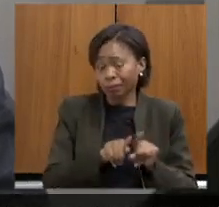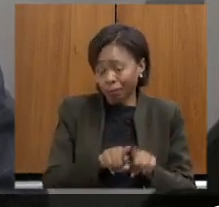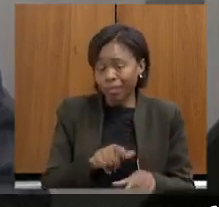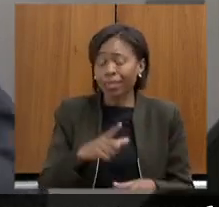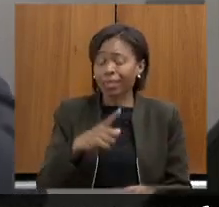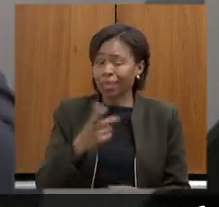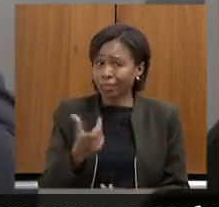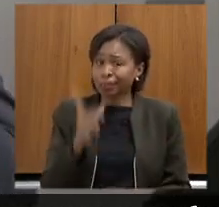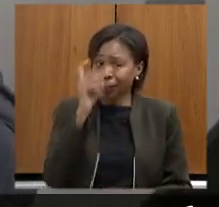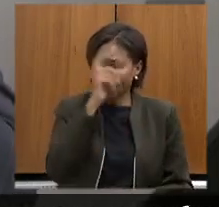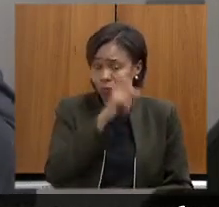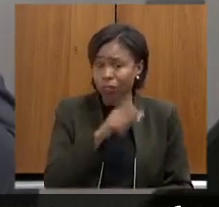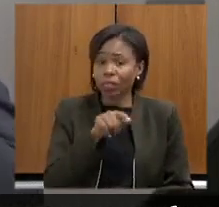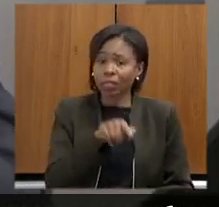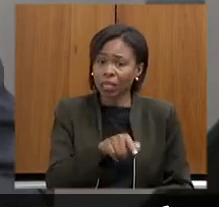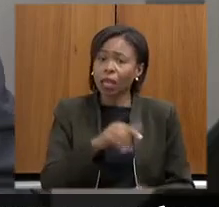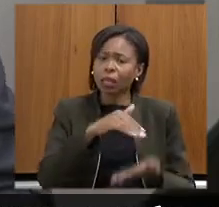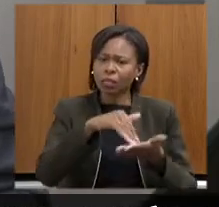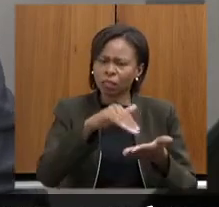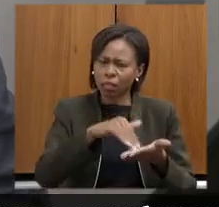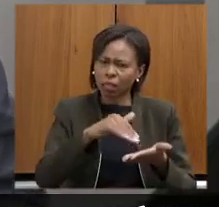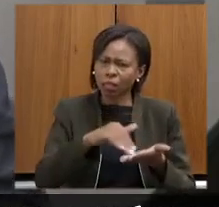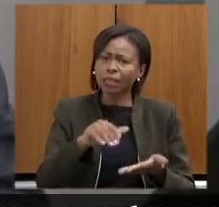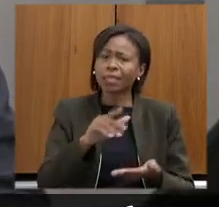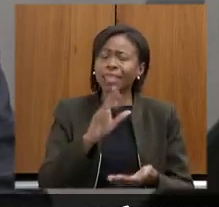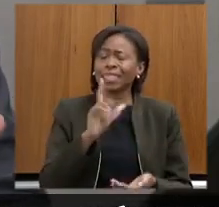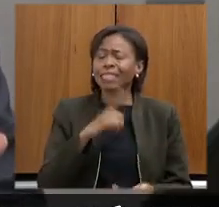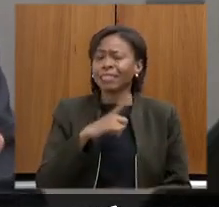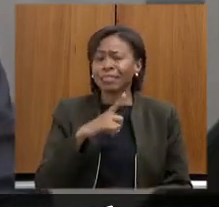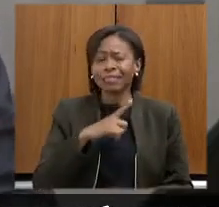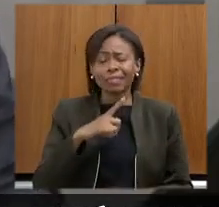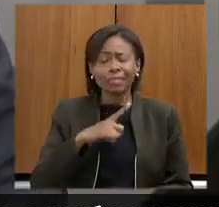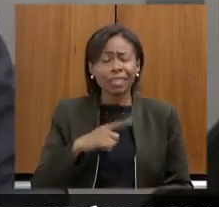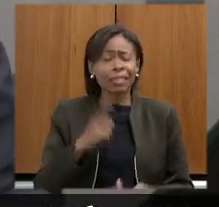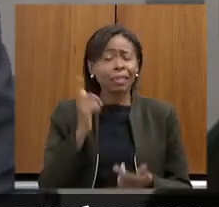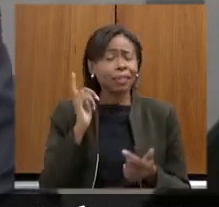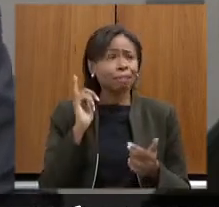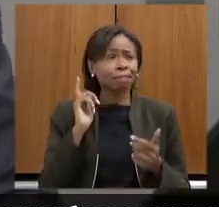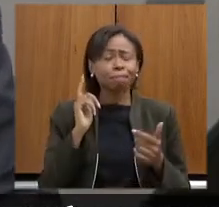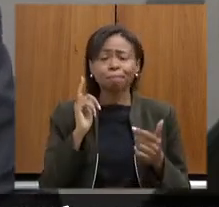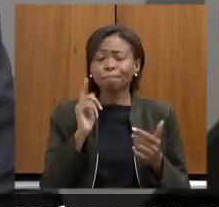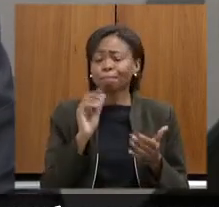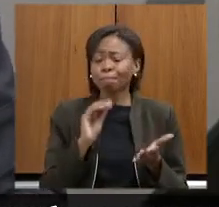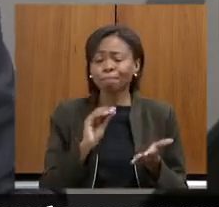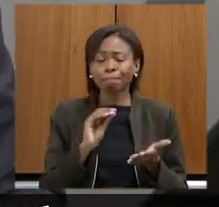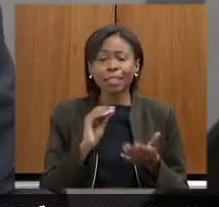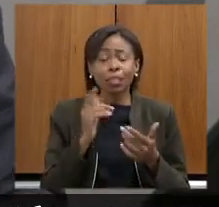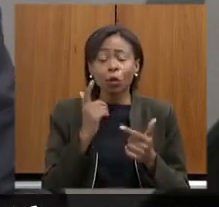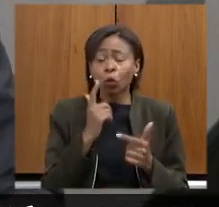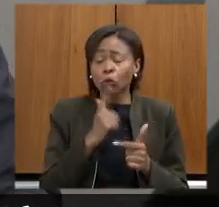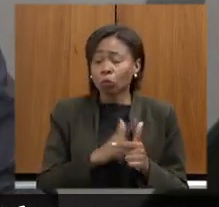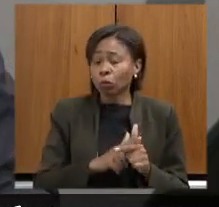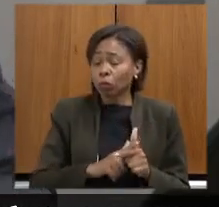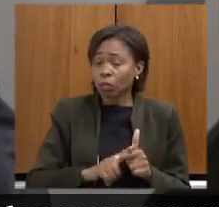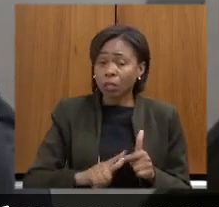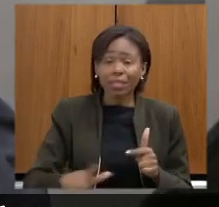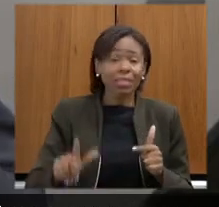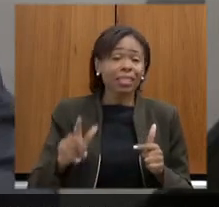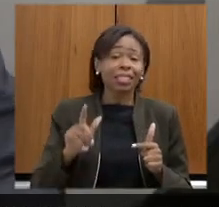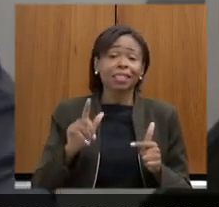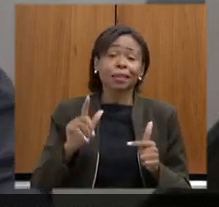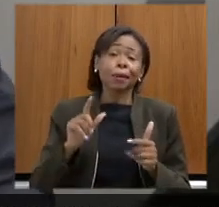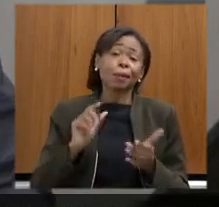um quadro que já tem uma demanda muito grande para completar os quadros são